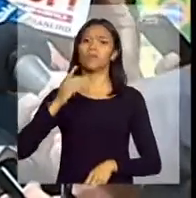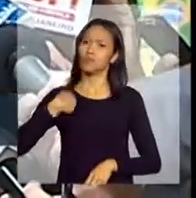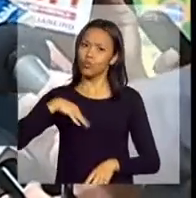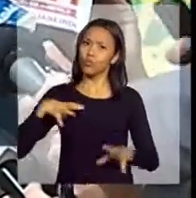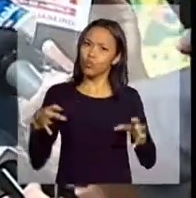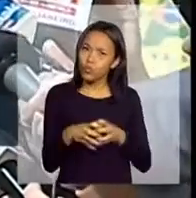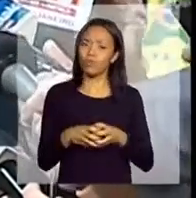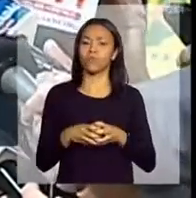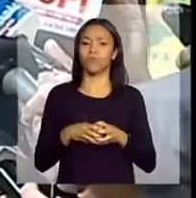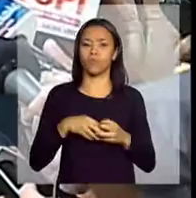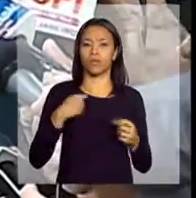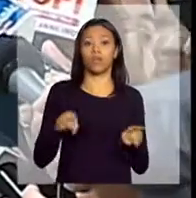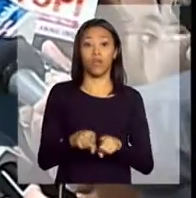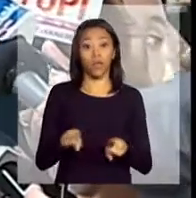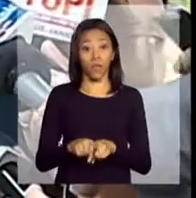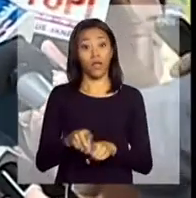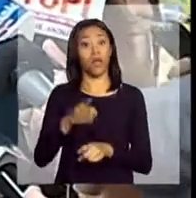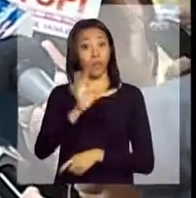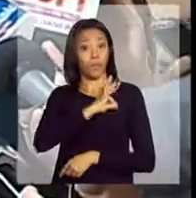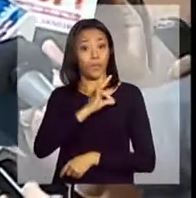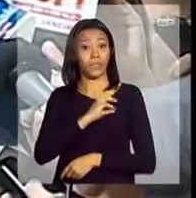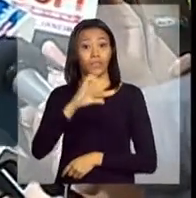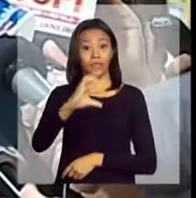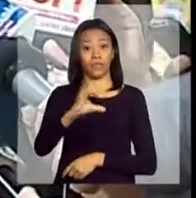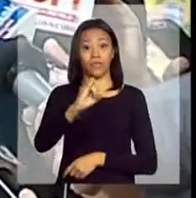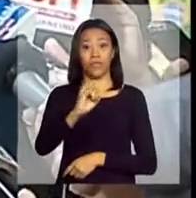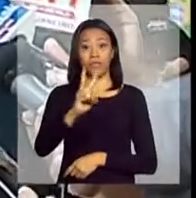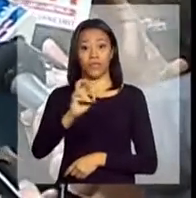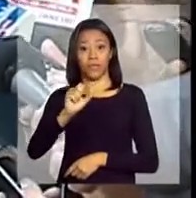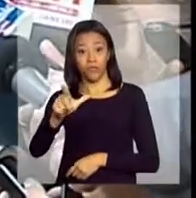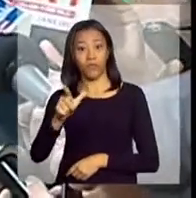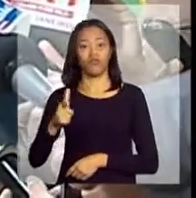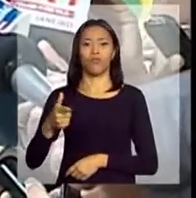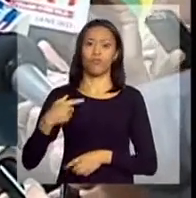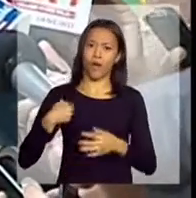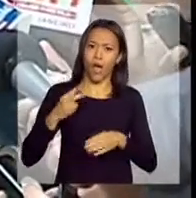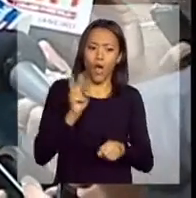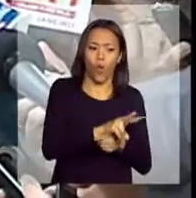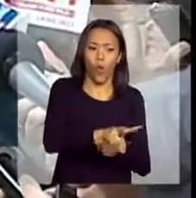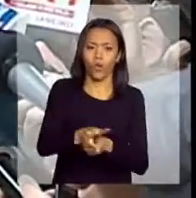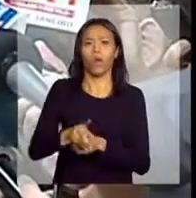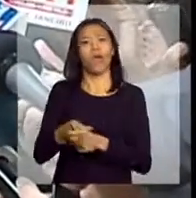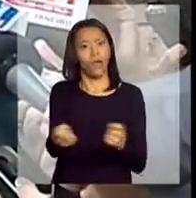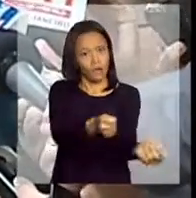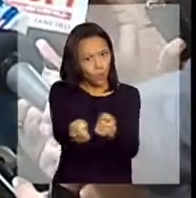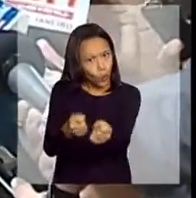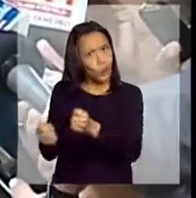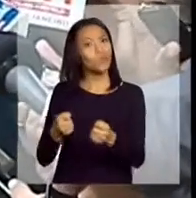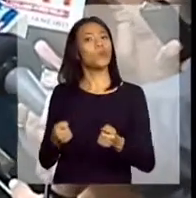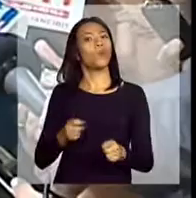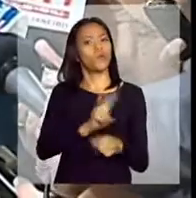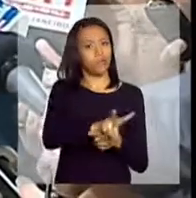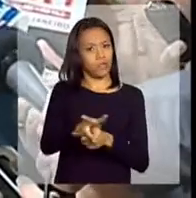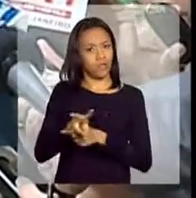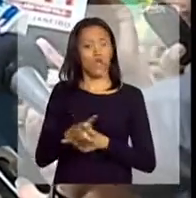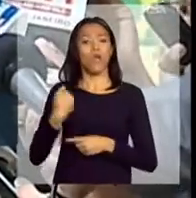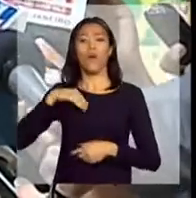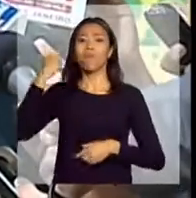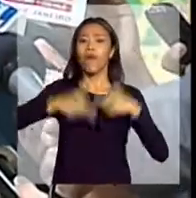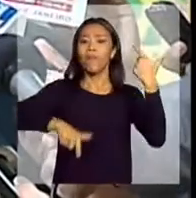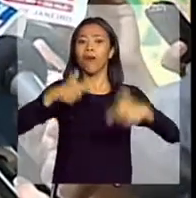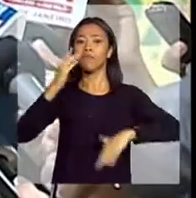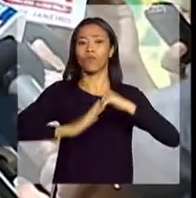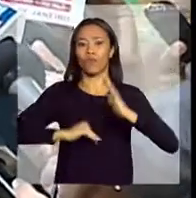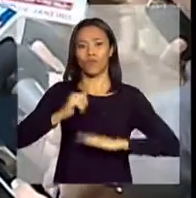com a gente, a Polícia Civil, para dar total segurança na realização do Enem. É muito rigorosa a vigilância. E nós precisamos de mais profissionais